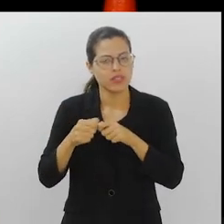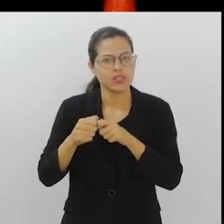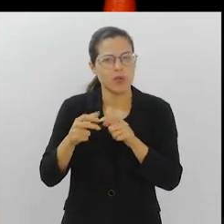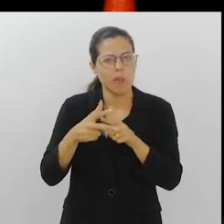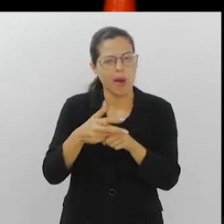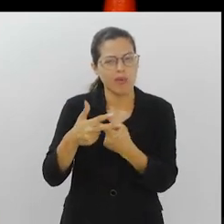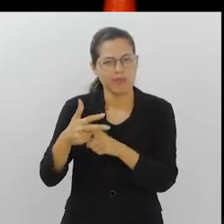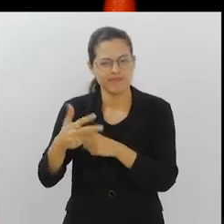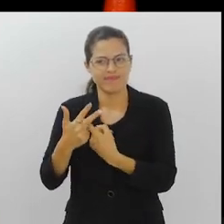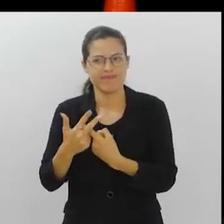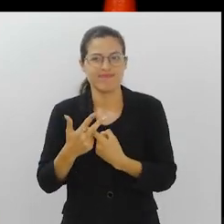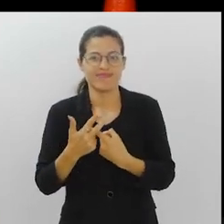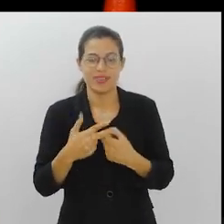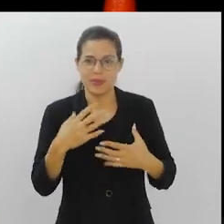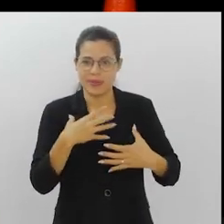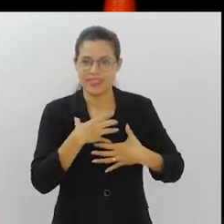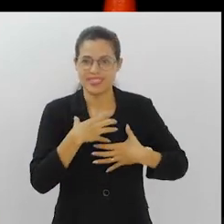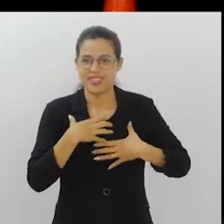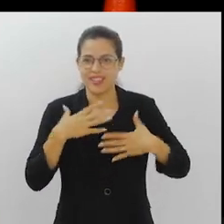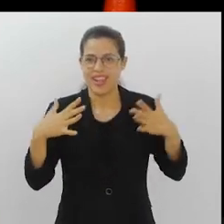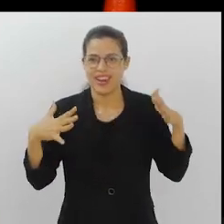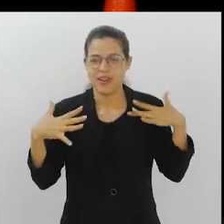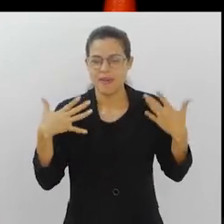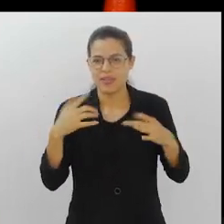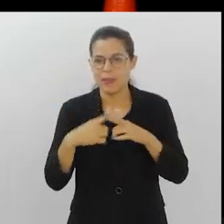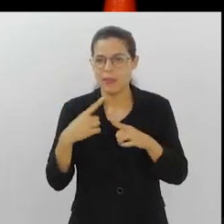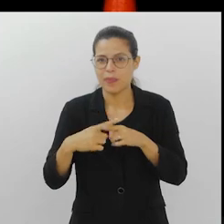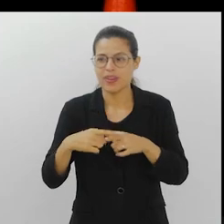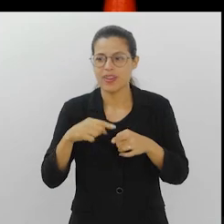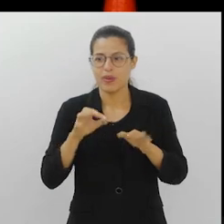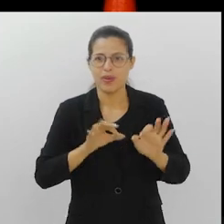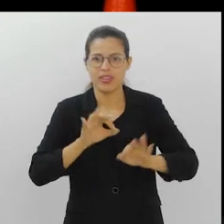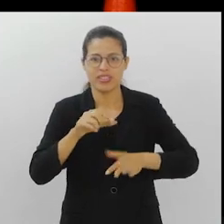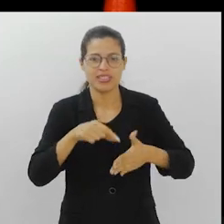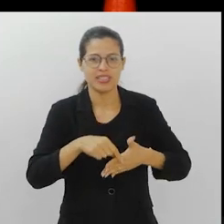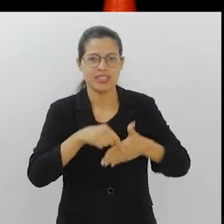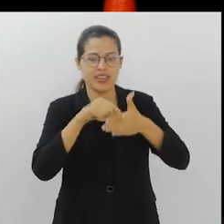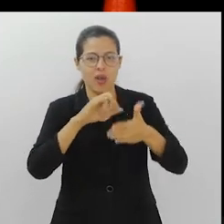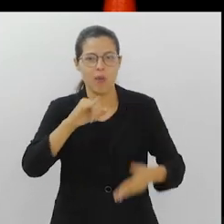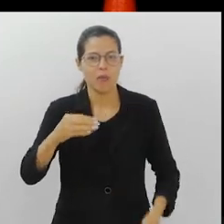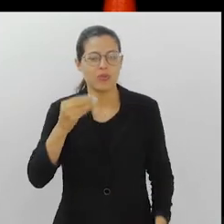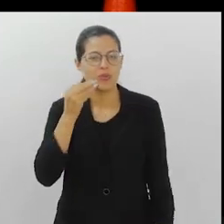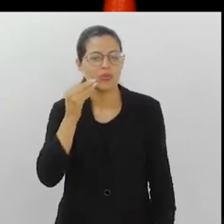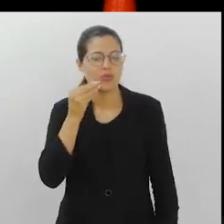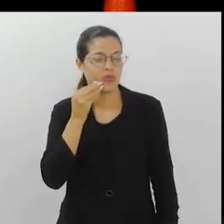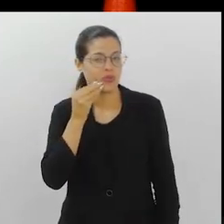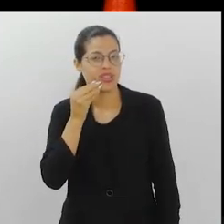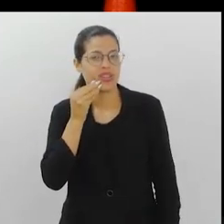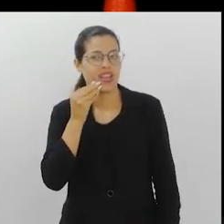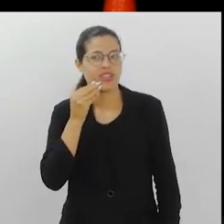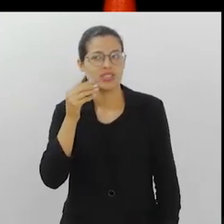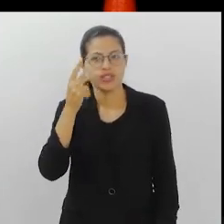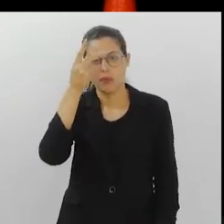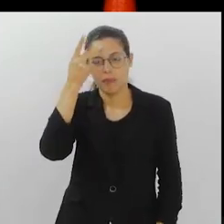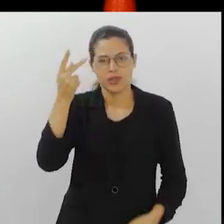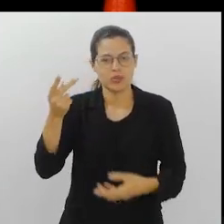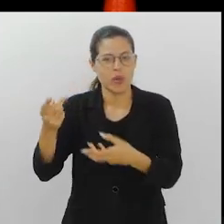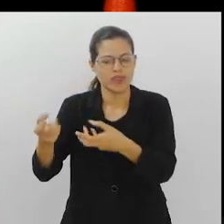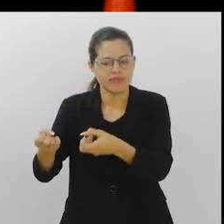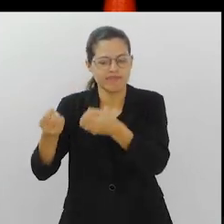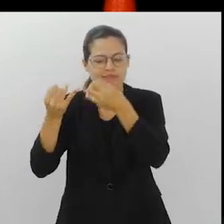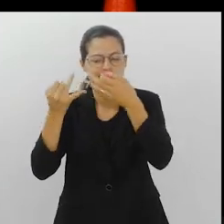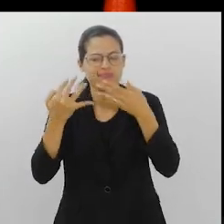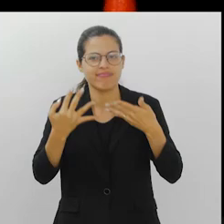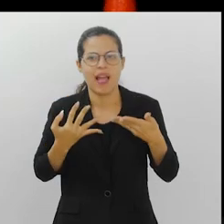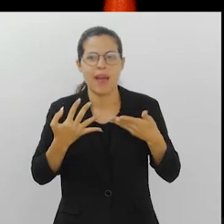fazer uma correção de rumo. Eu estou muito empolgado, porque, como eu vou mediar, é uma oportunidade única que a gente tem ali de estar ouvindo pessoas muito próximas e